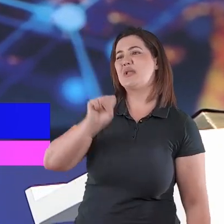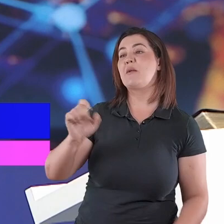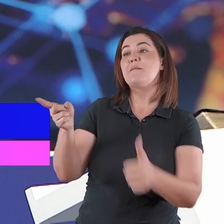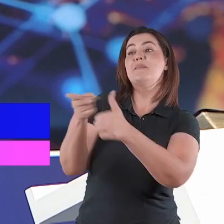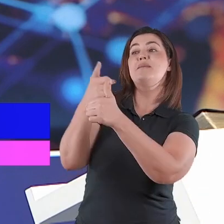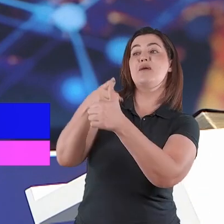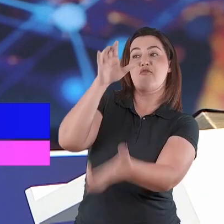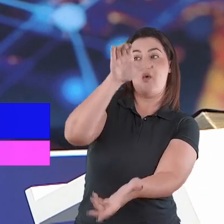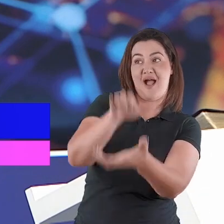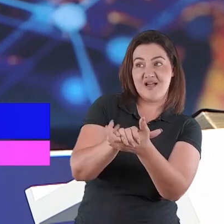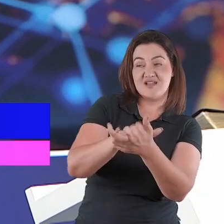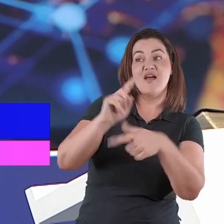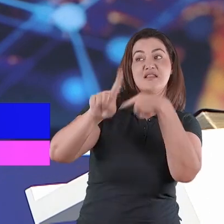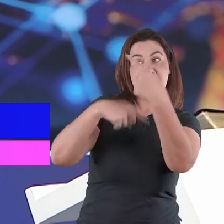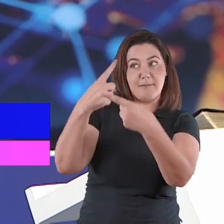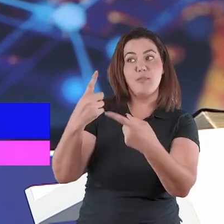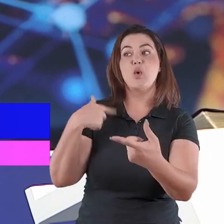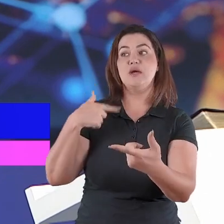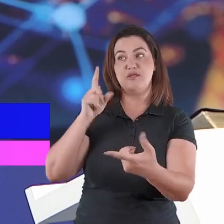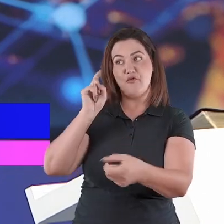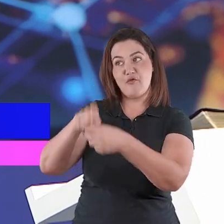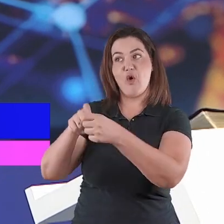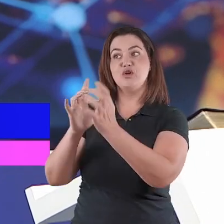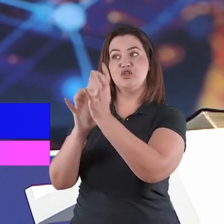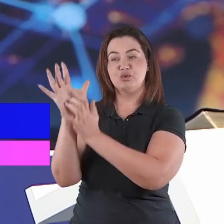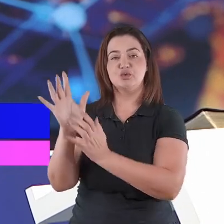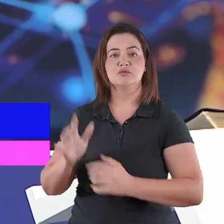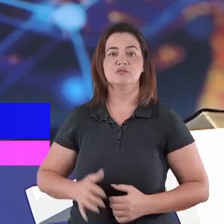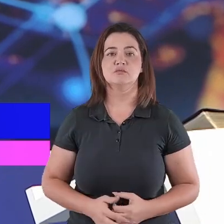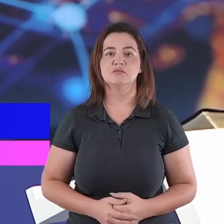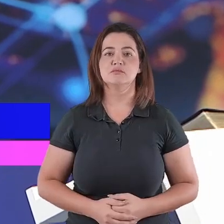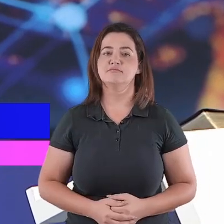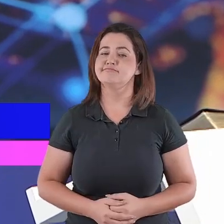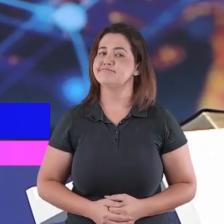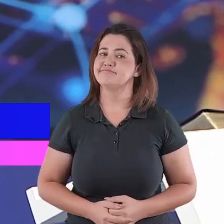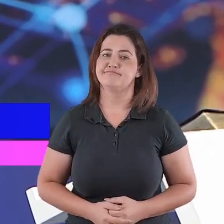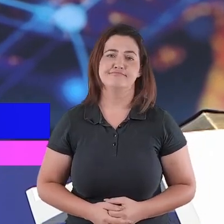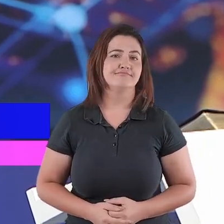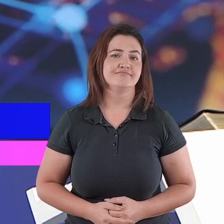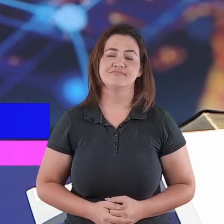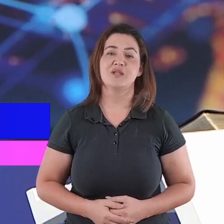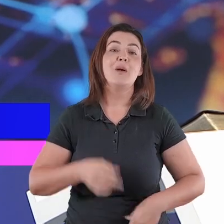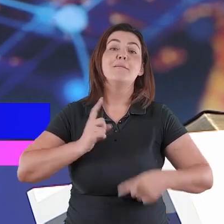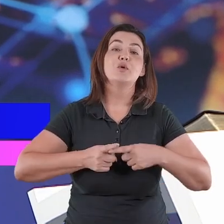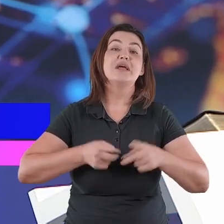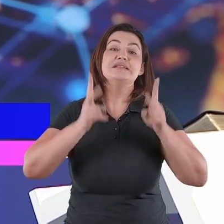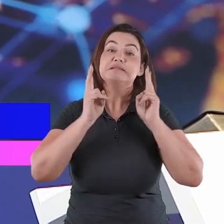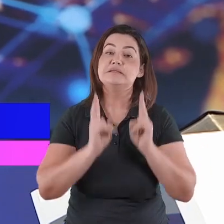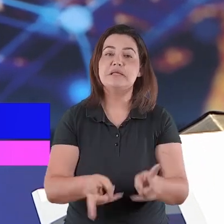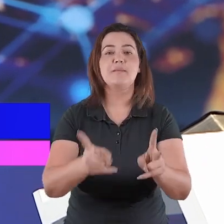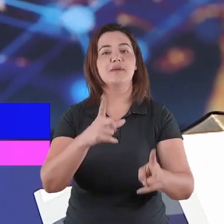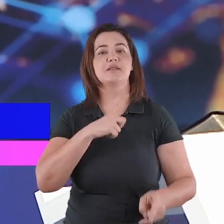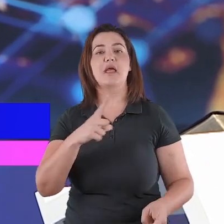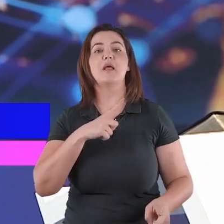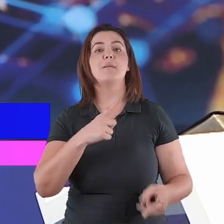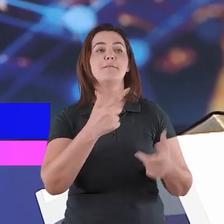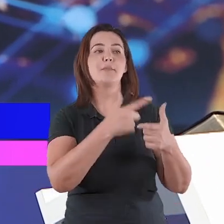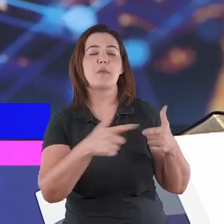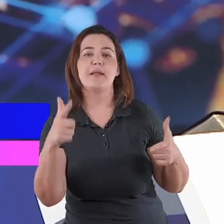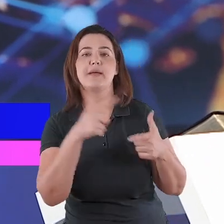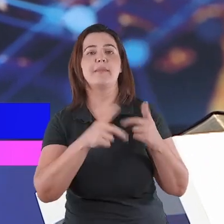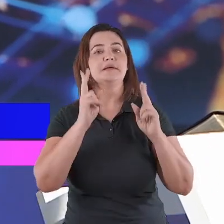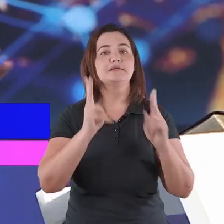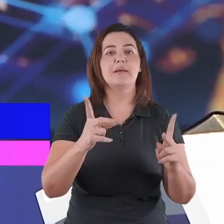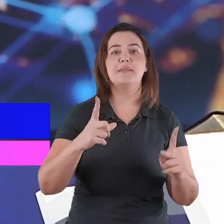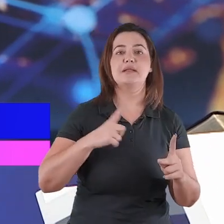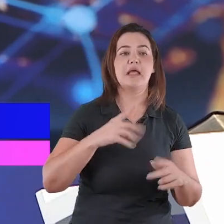sempre existirá uma desculpa, sempre existirá algo acontecendo na sua vida para empurrar a decisão de aceitar Cristo lá para